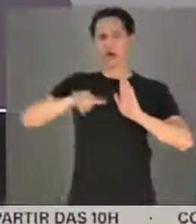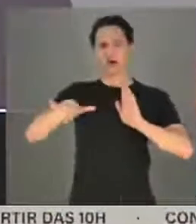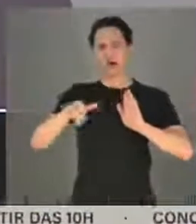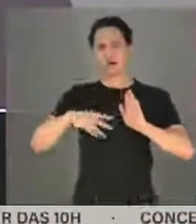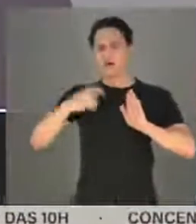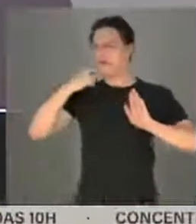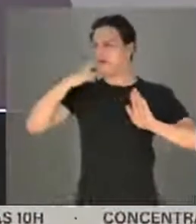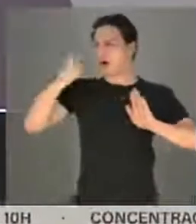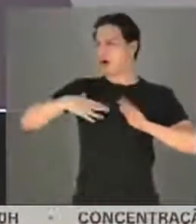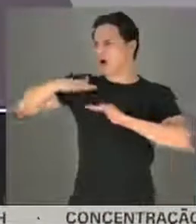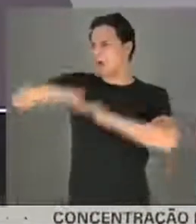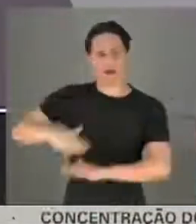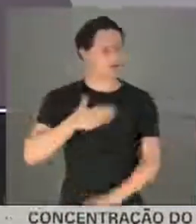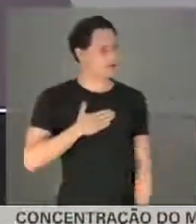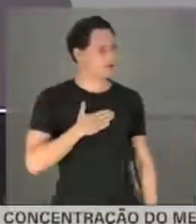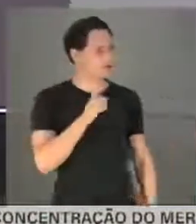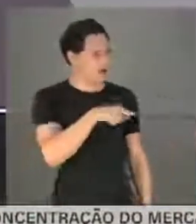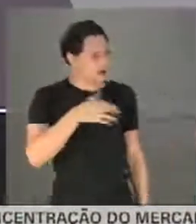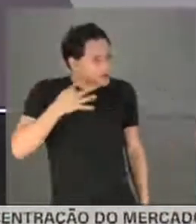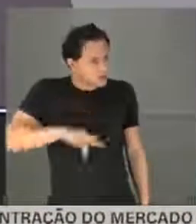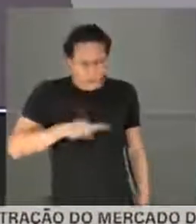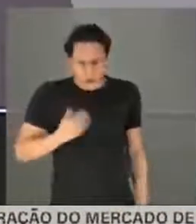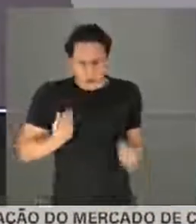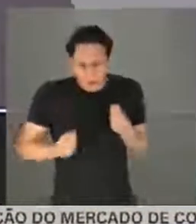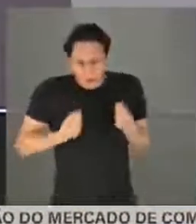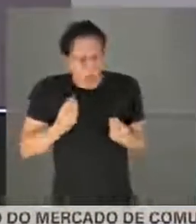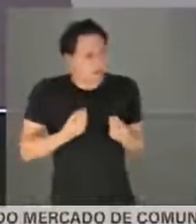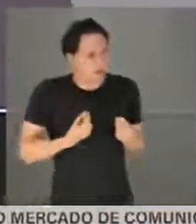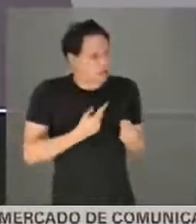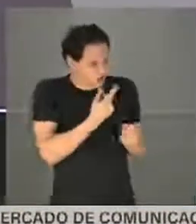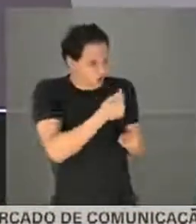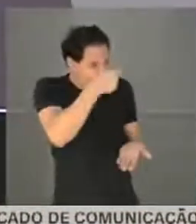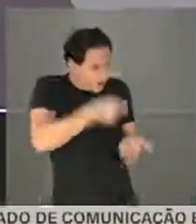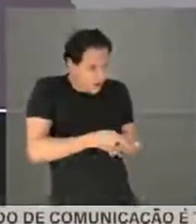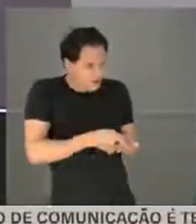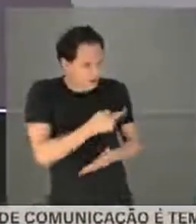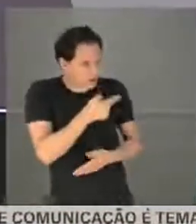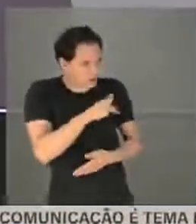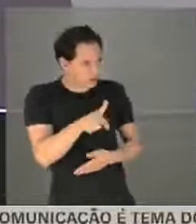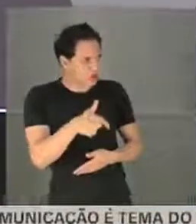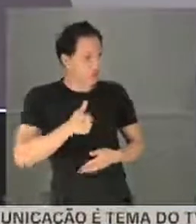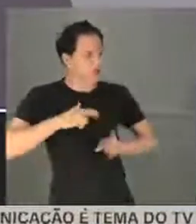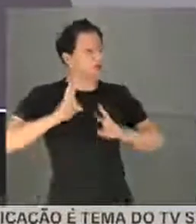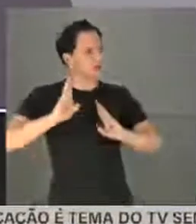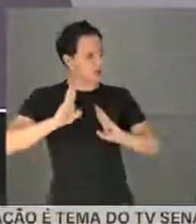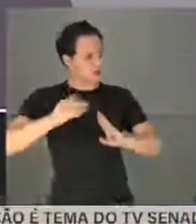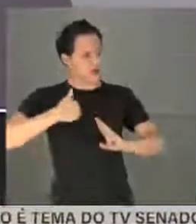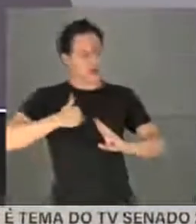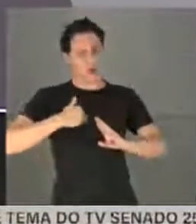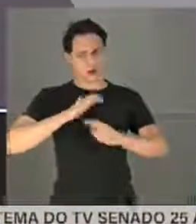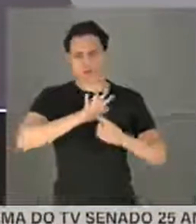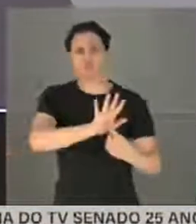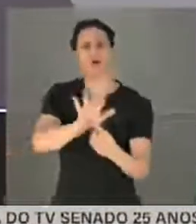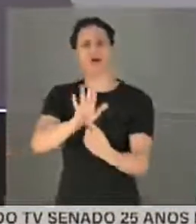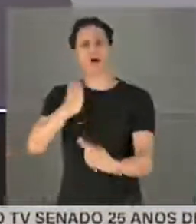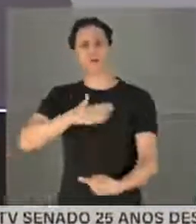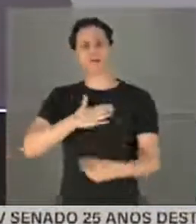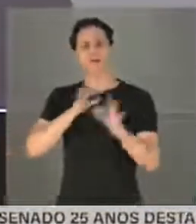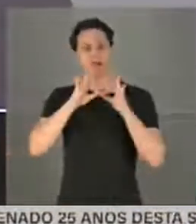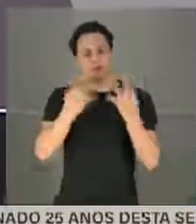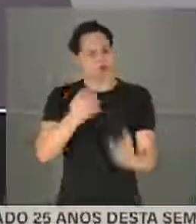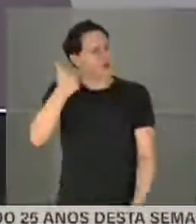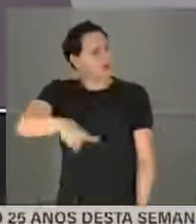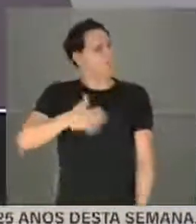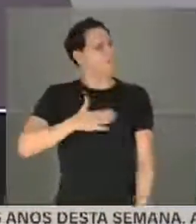porque essa dor é incomensurável. Não tem dinheiro que pague isso, mas eu espero, eu estou expondo mais uma vez minha família,